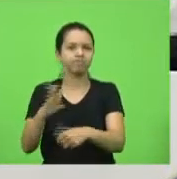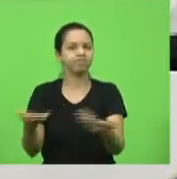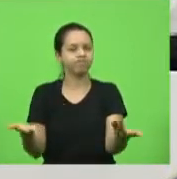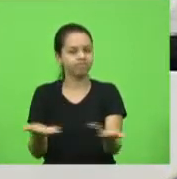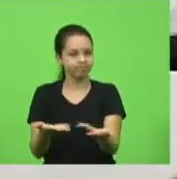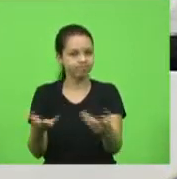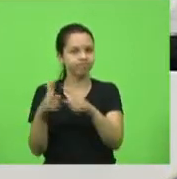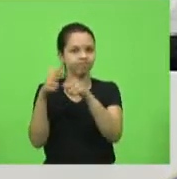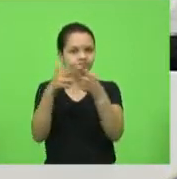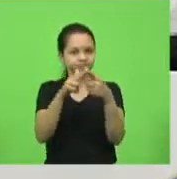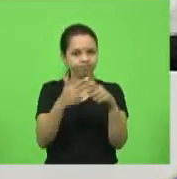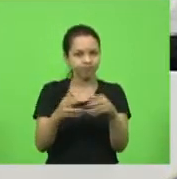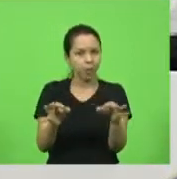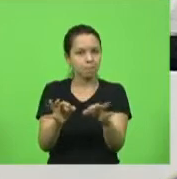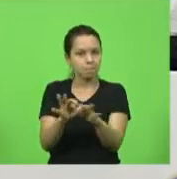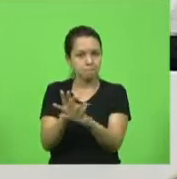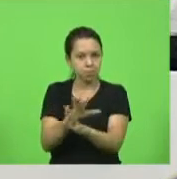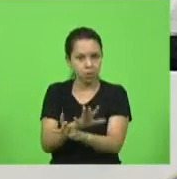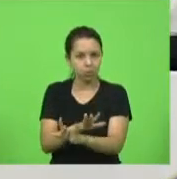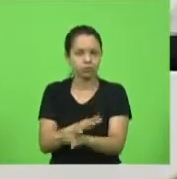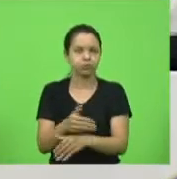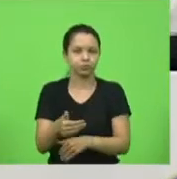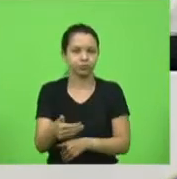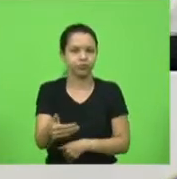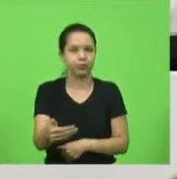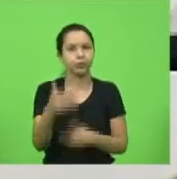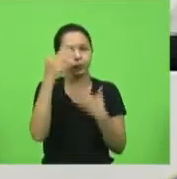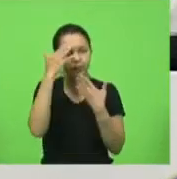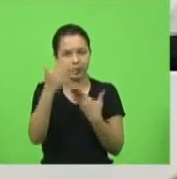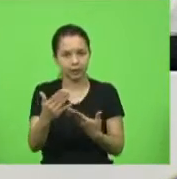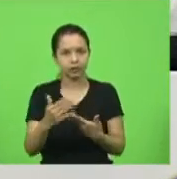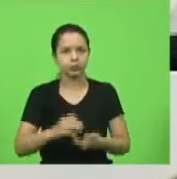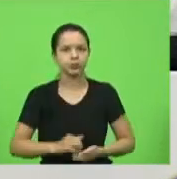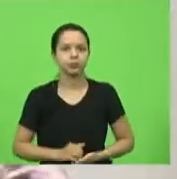uma reforma completa para os seus alunos. Obrigado, senhor presidente.